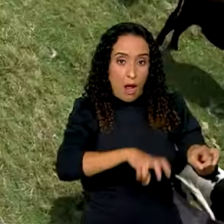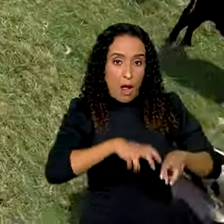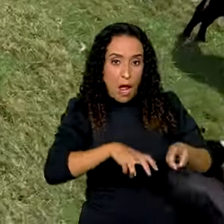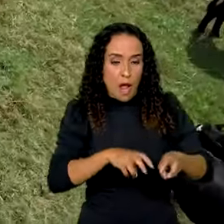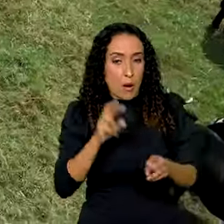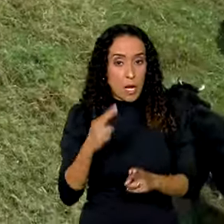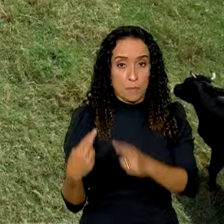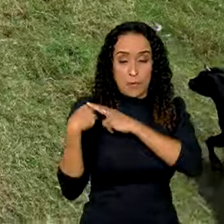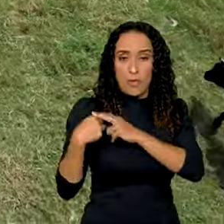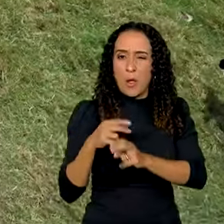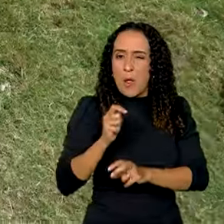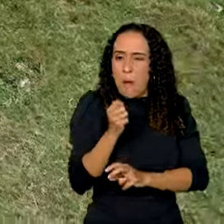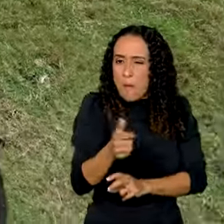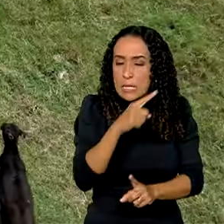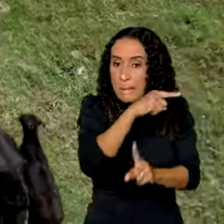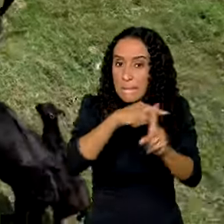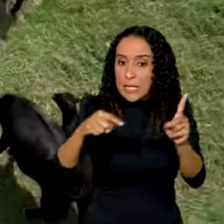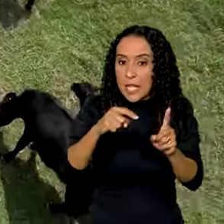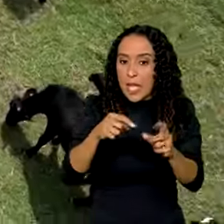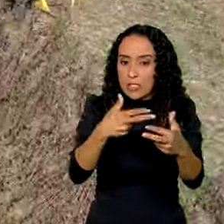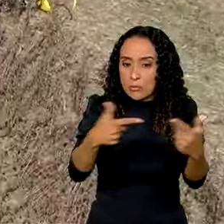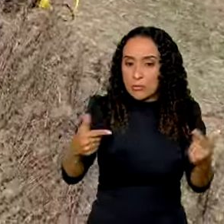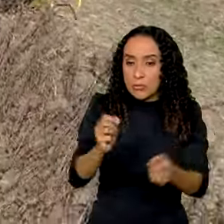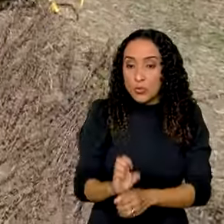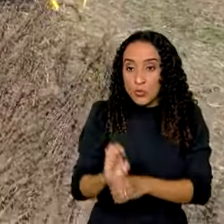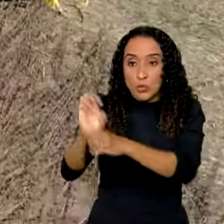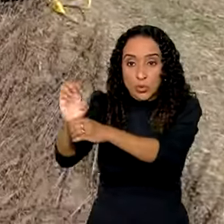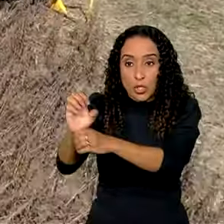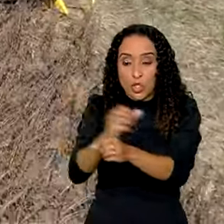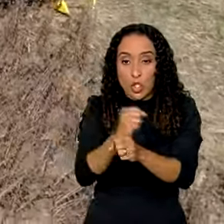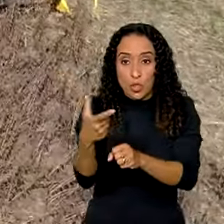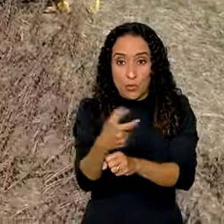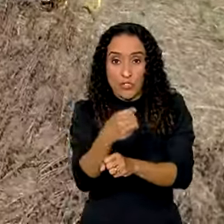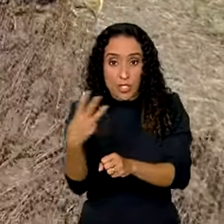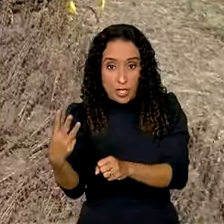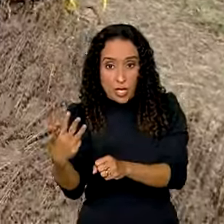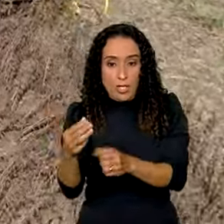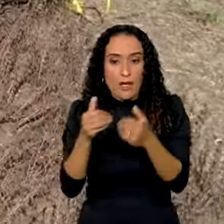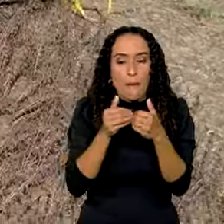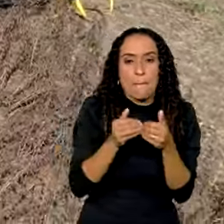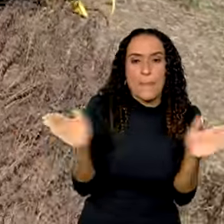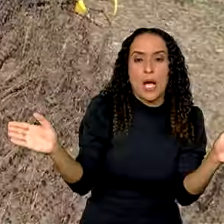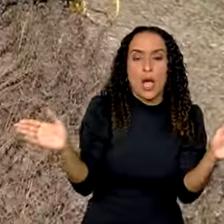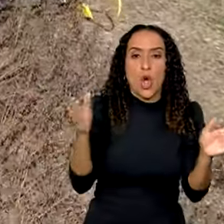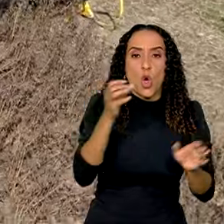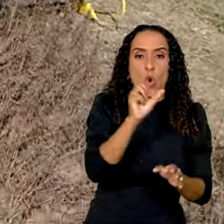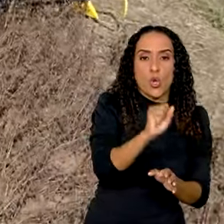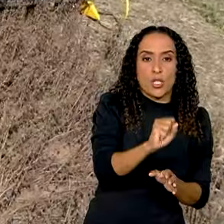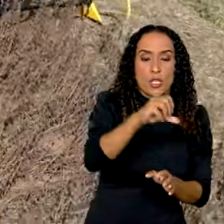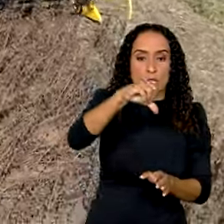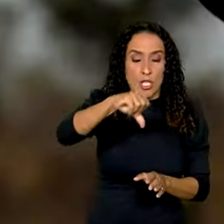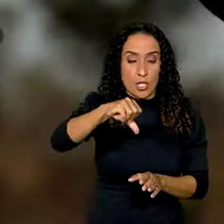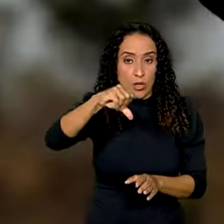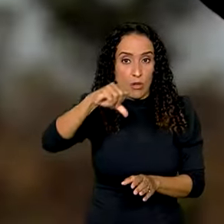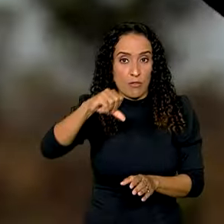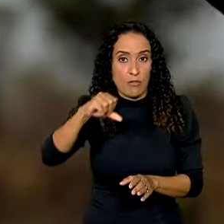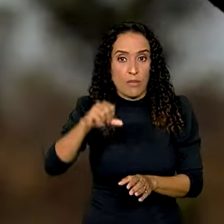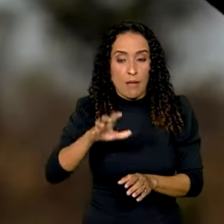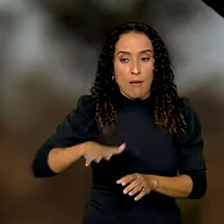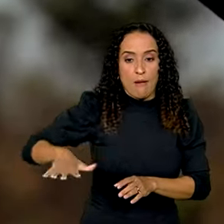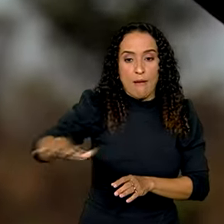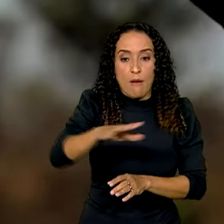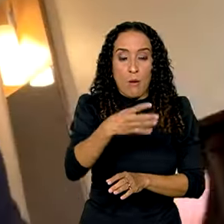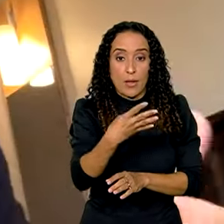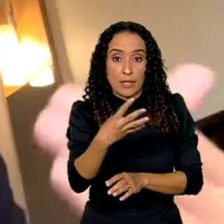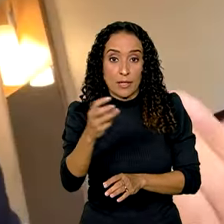quase metade dos produtos exportados em 2023, foram abertos 87 novos mercados em 43